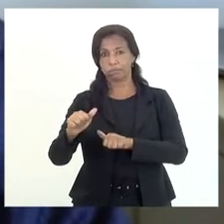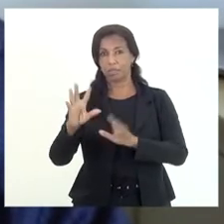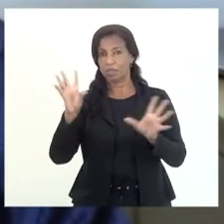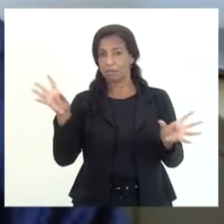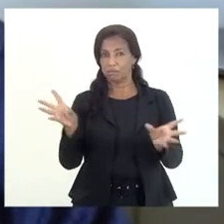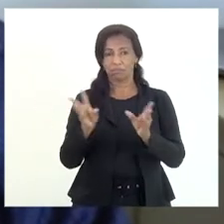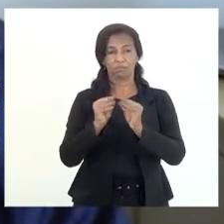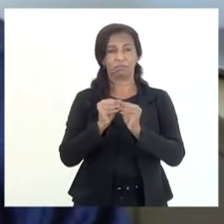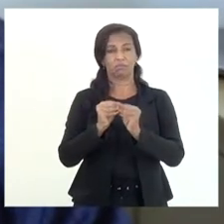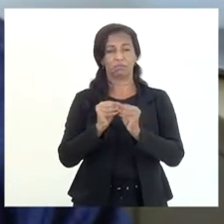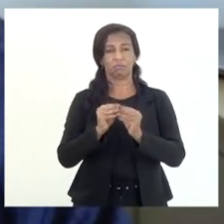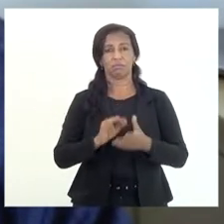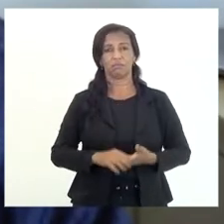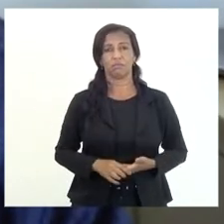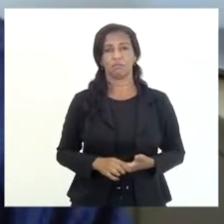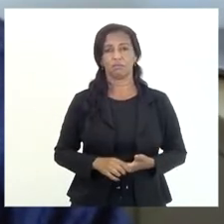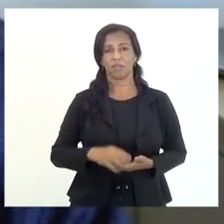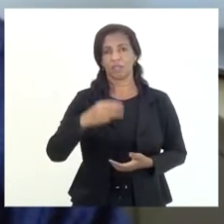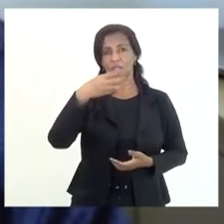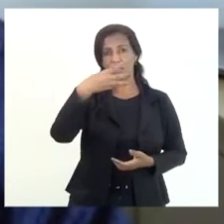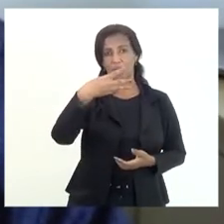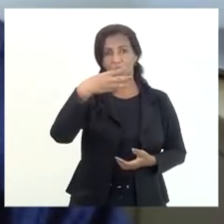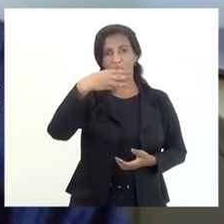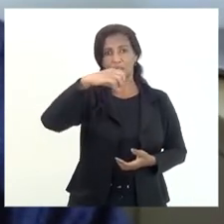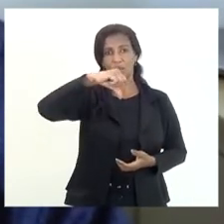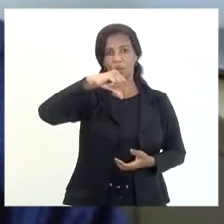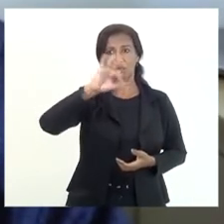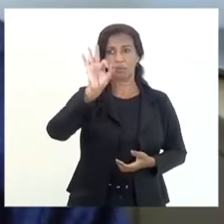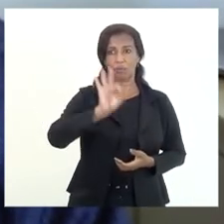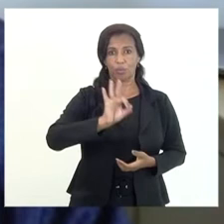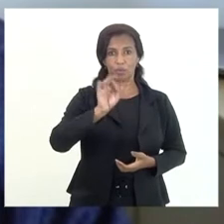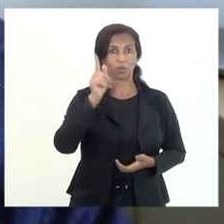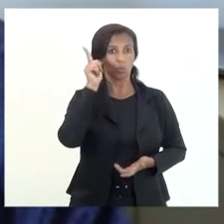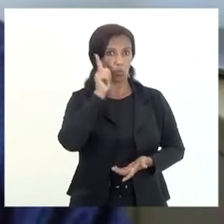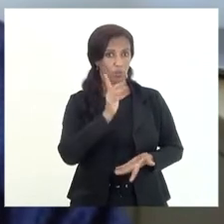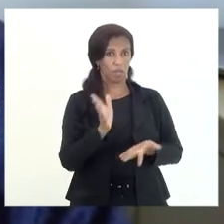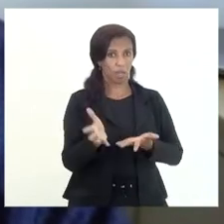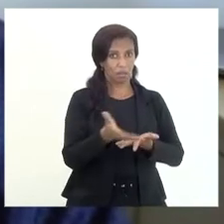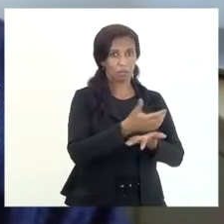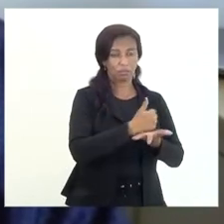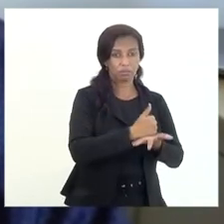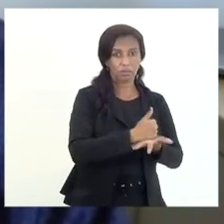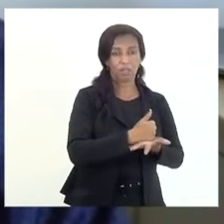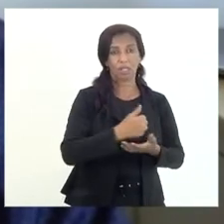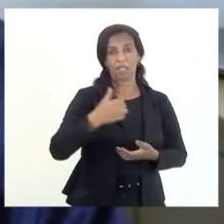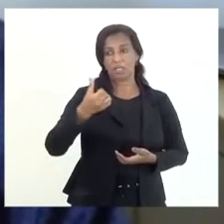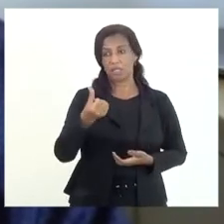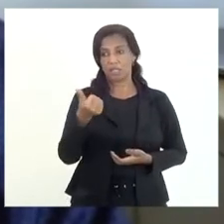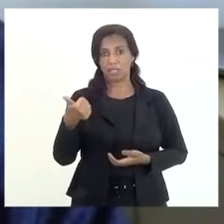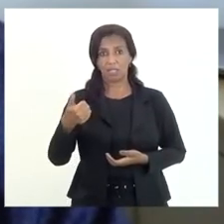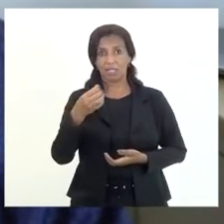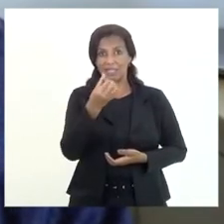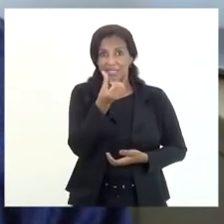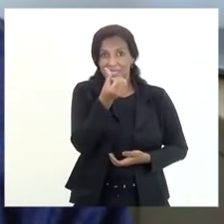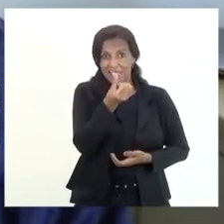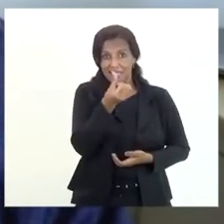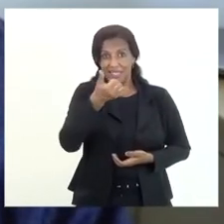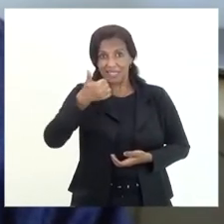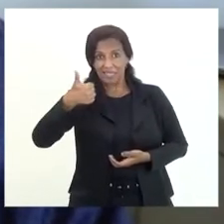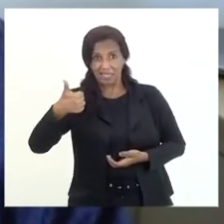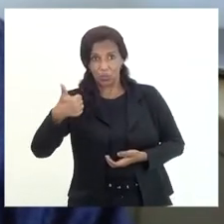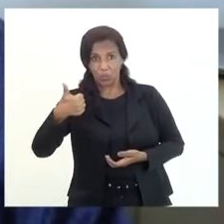conclusão que 39% seriam recuperáveis e 61% de